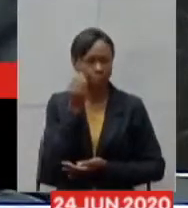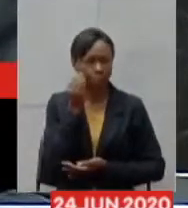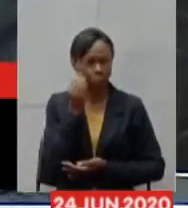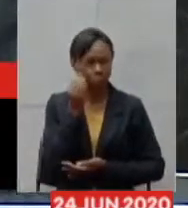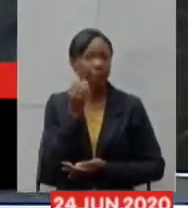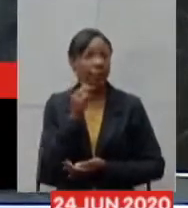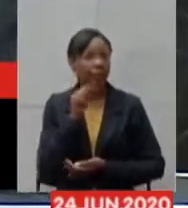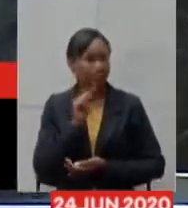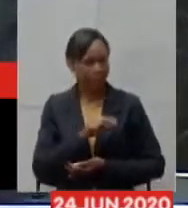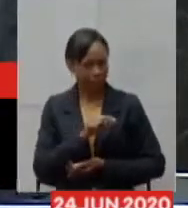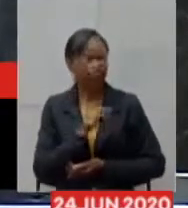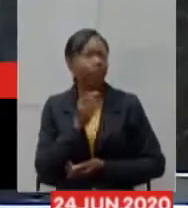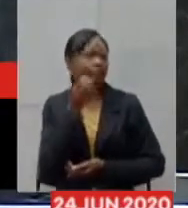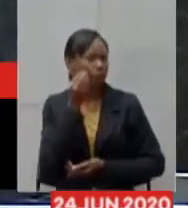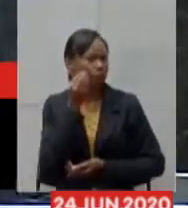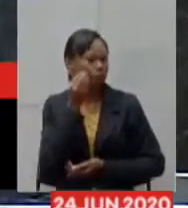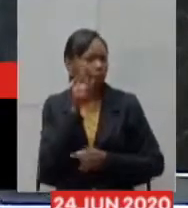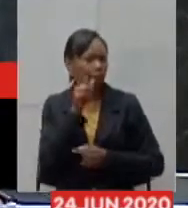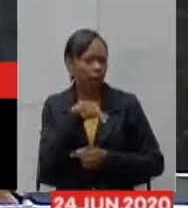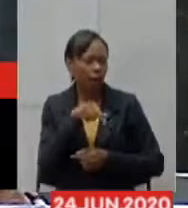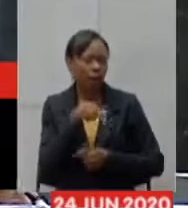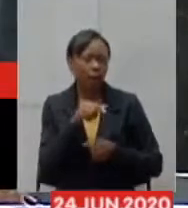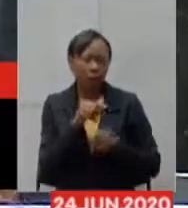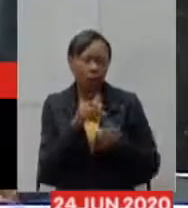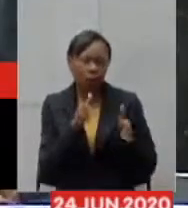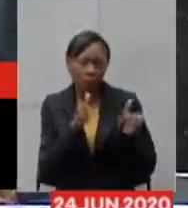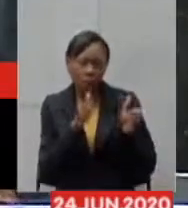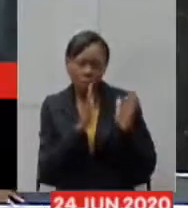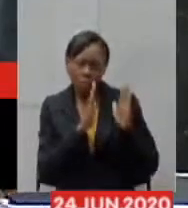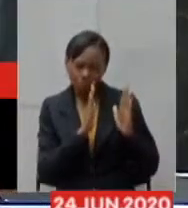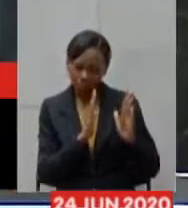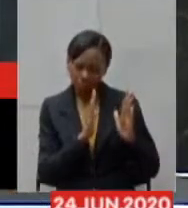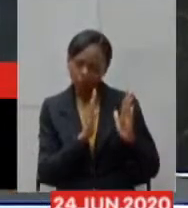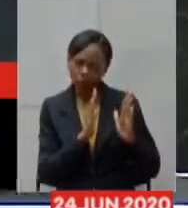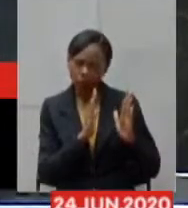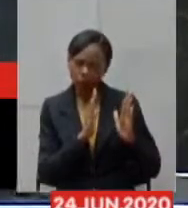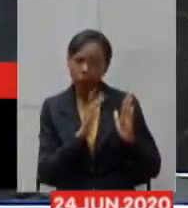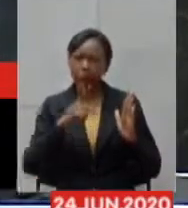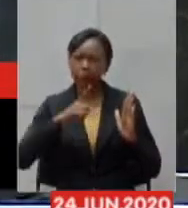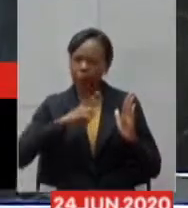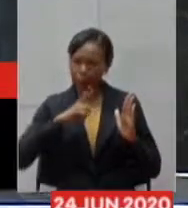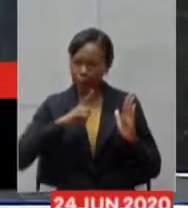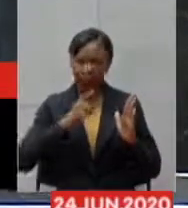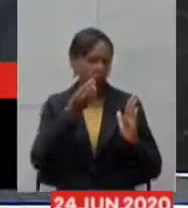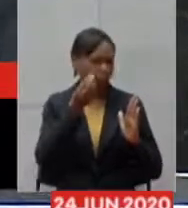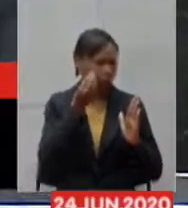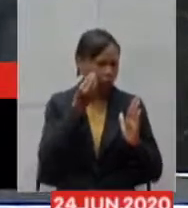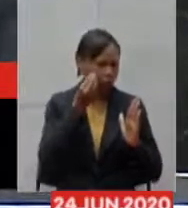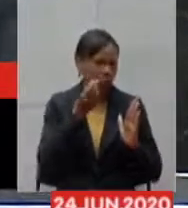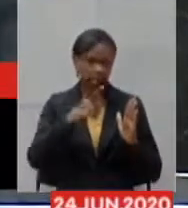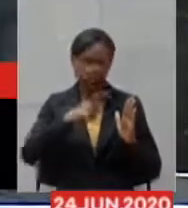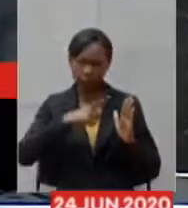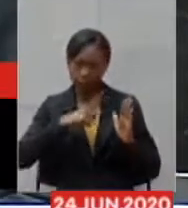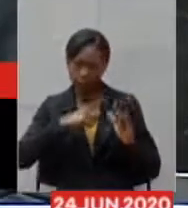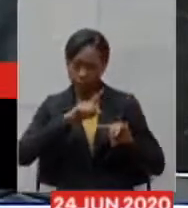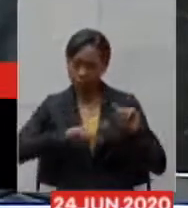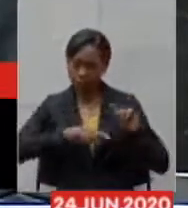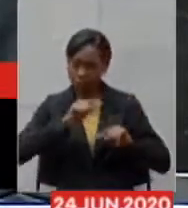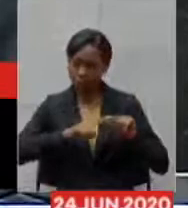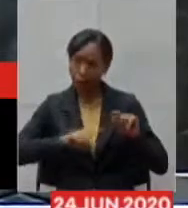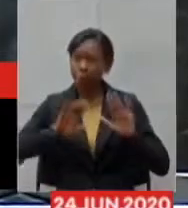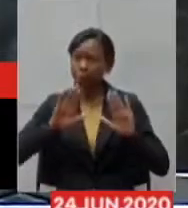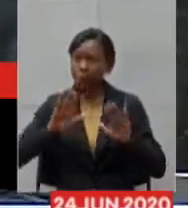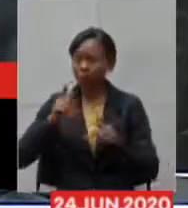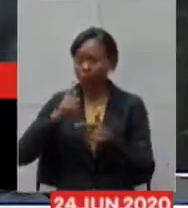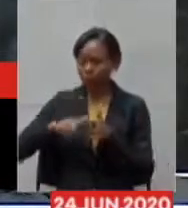falamos eles são uma parte do processo nós temos os testes nós temos os insumos e aí vem um problema que é um problema